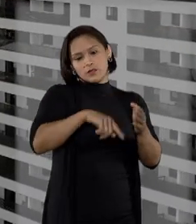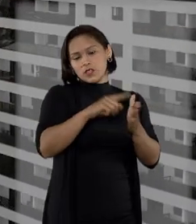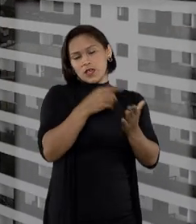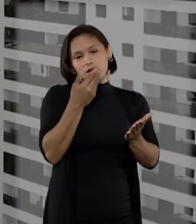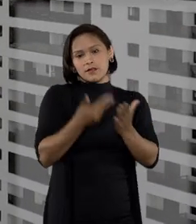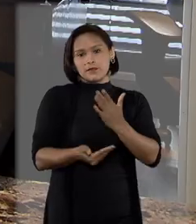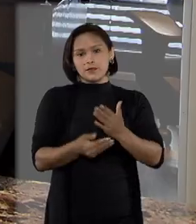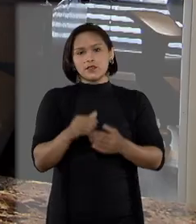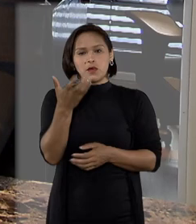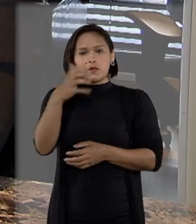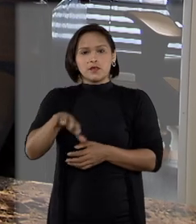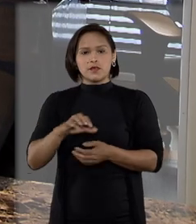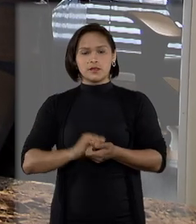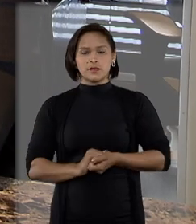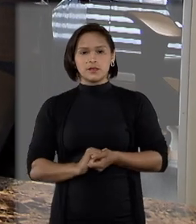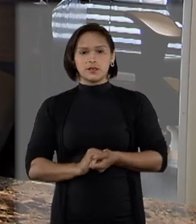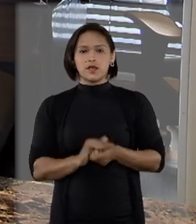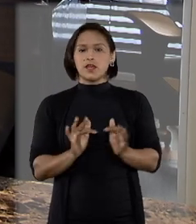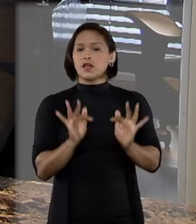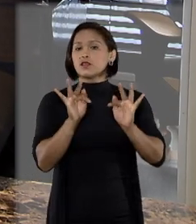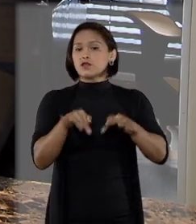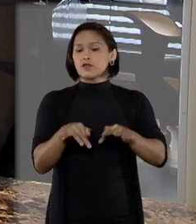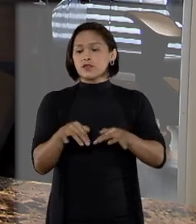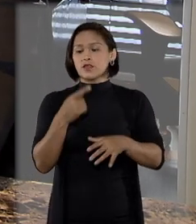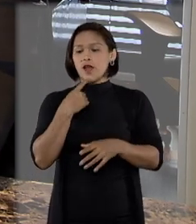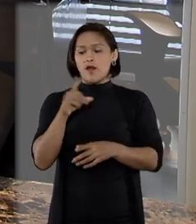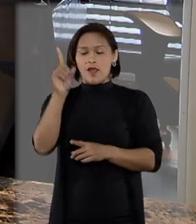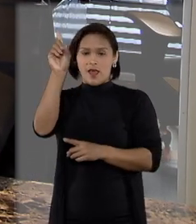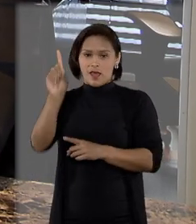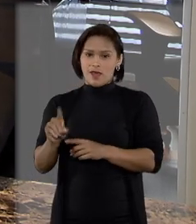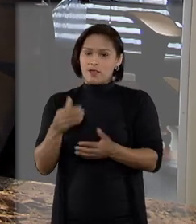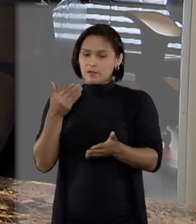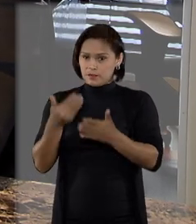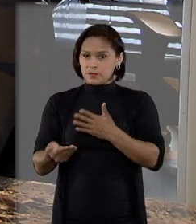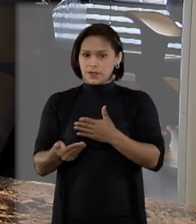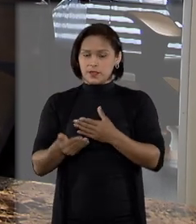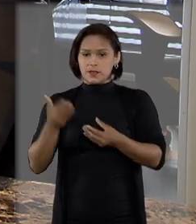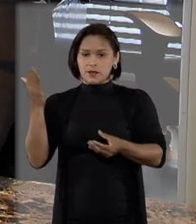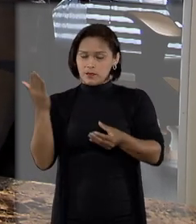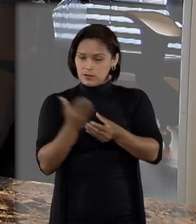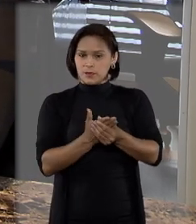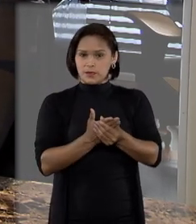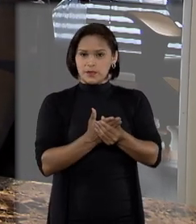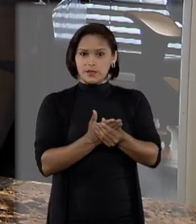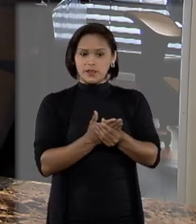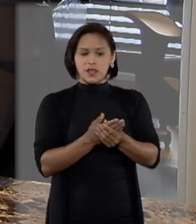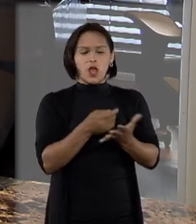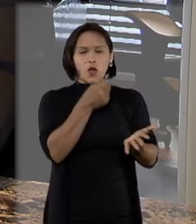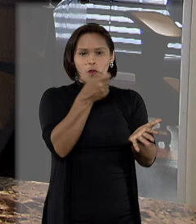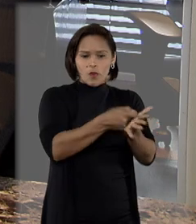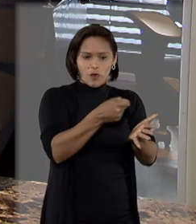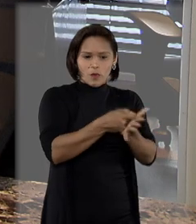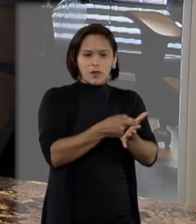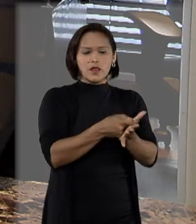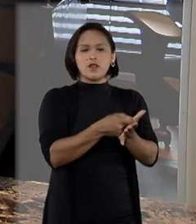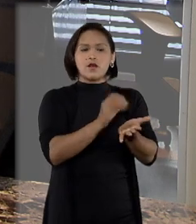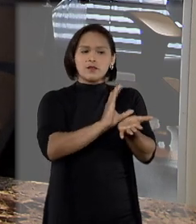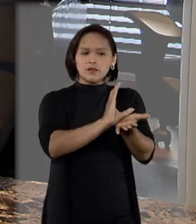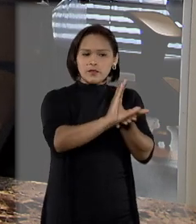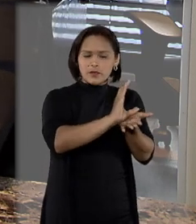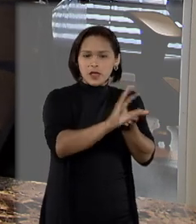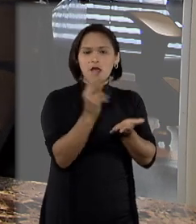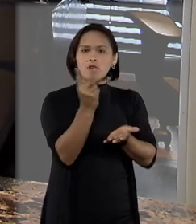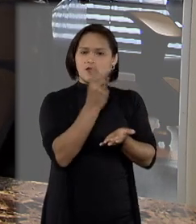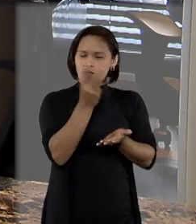desistência dela. No final das contas, ela perdeu a causa, o comprador foi ressarcido no valor